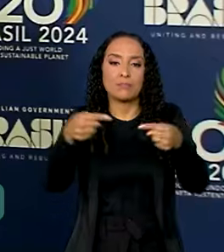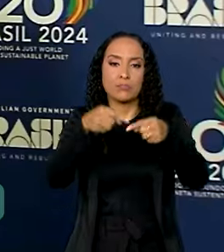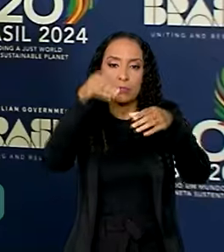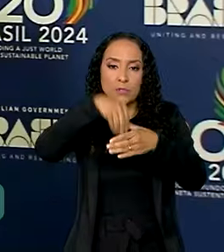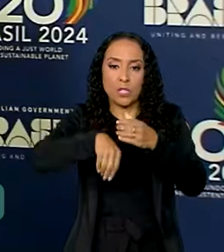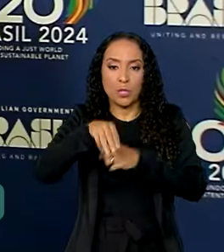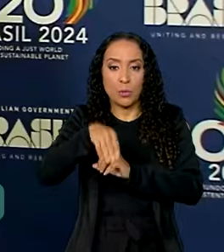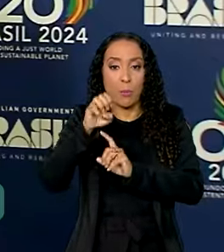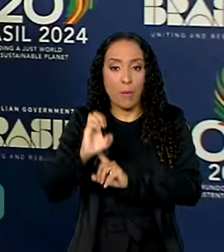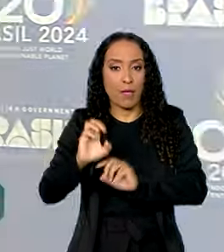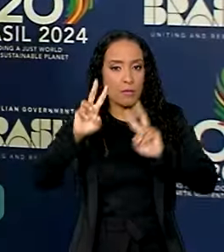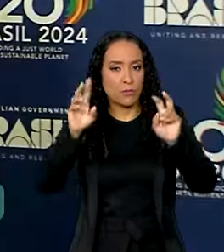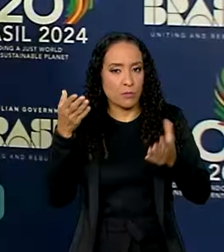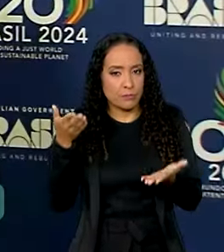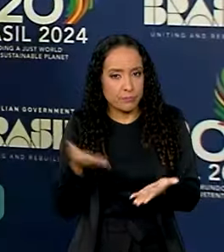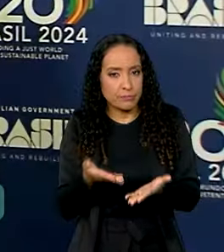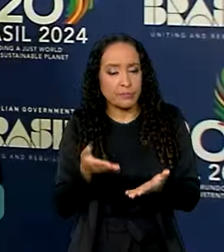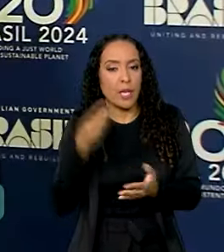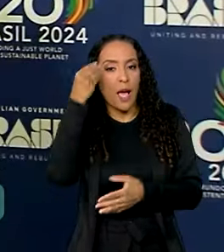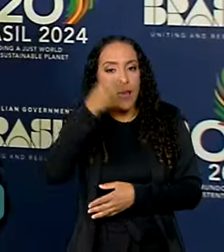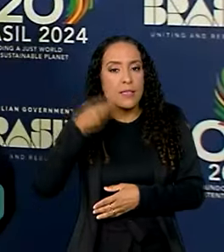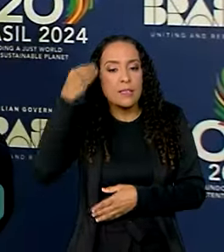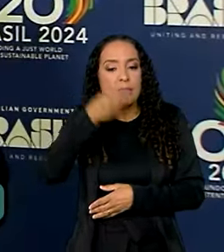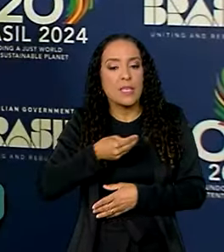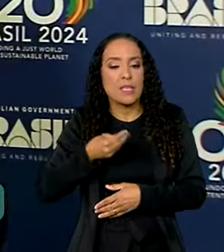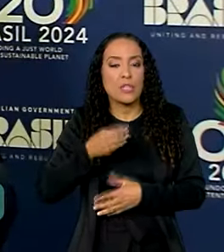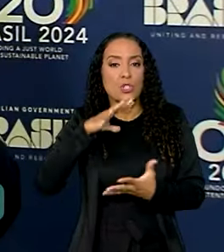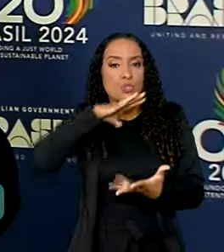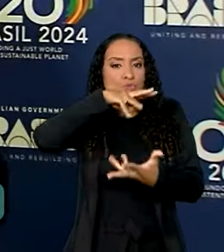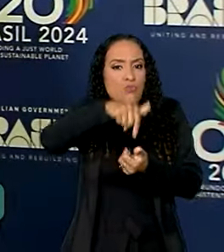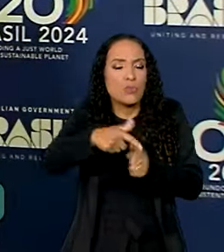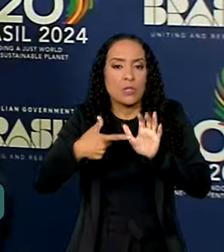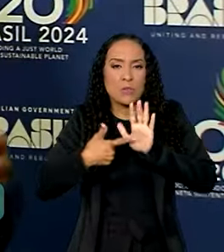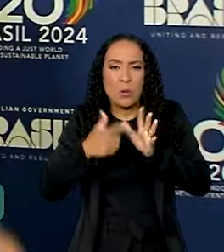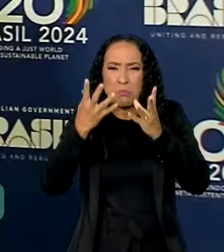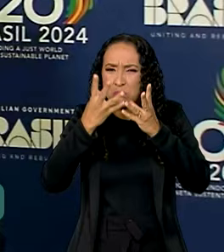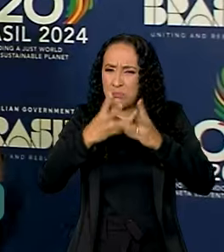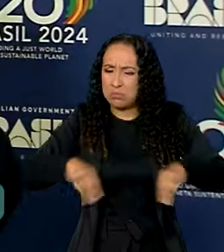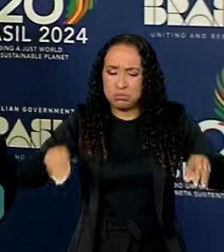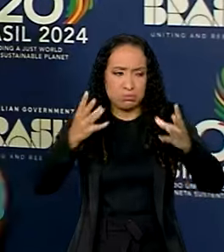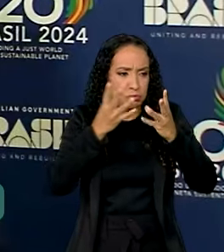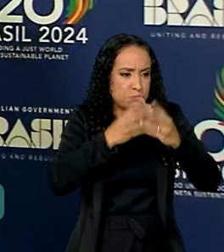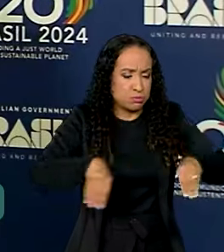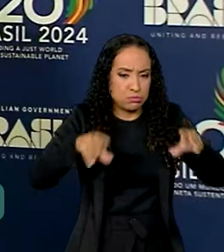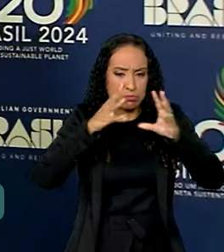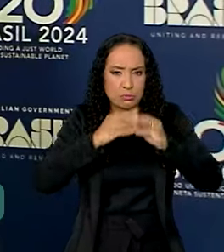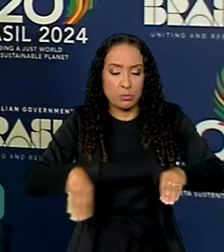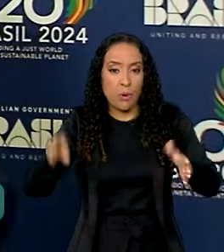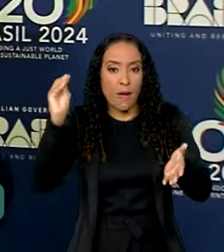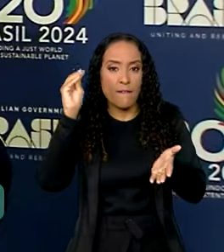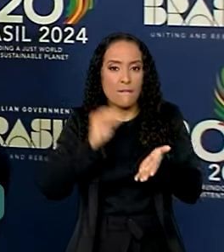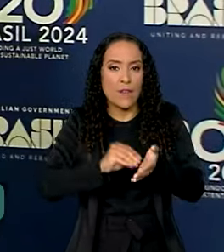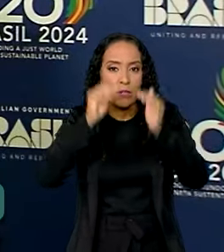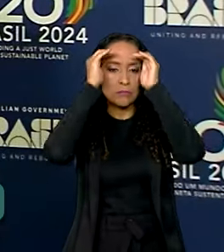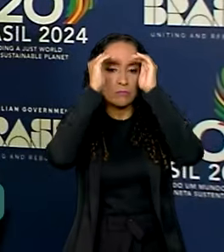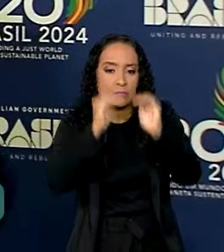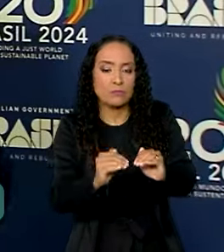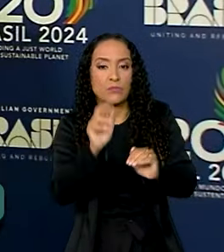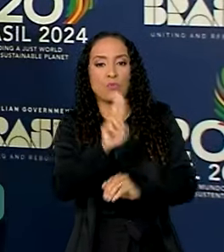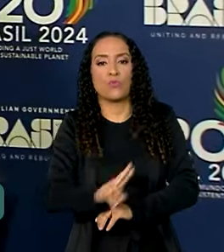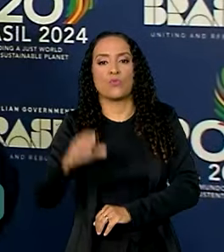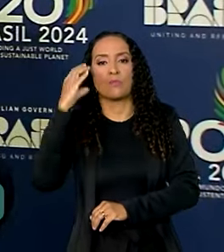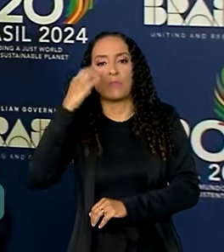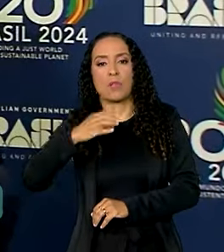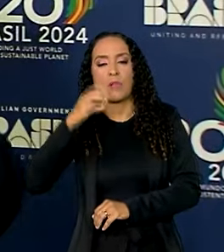do MEC em relação a isso. E as experiências no mundo inteiro têm mostrado o prejuízo que tem sido um déficit de atenção no uso de